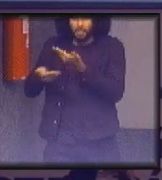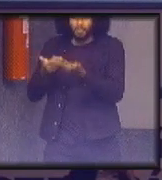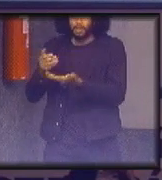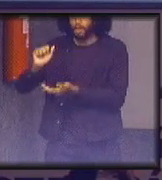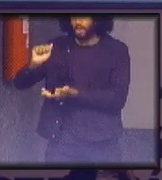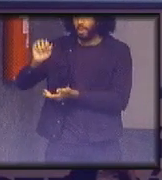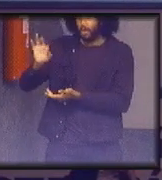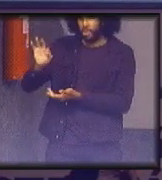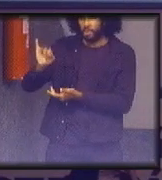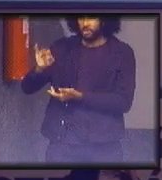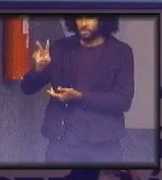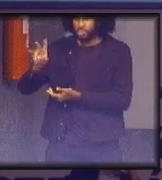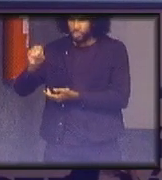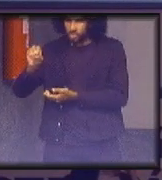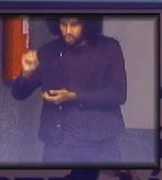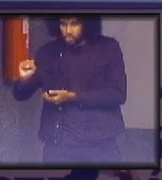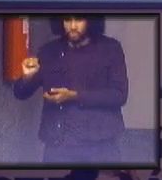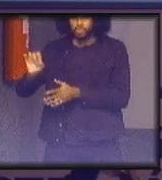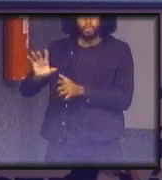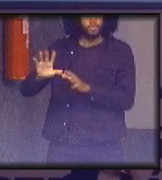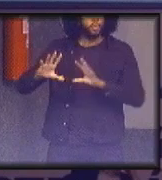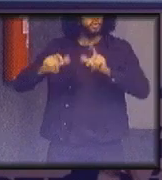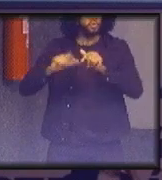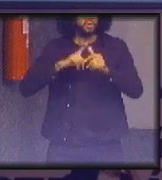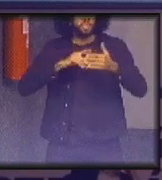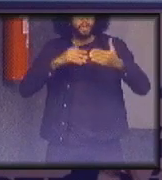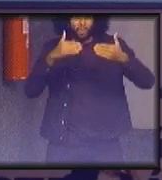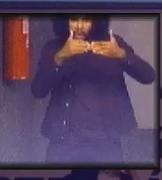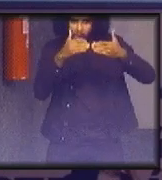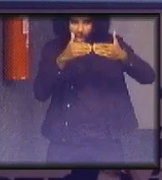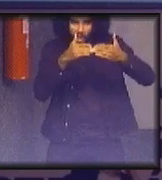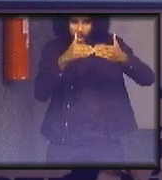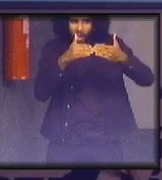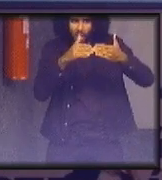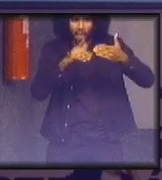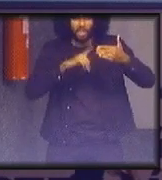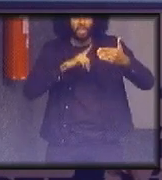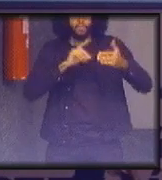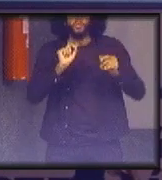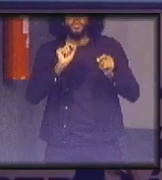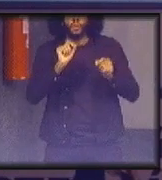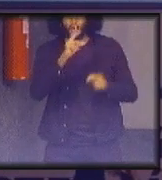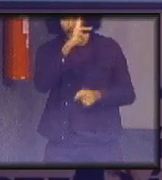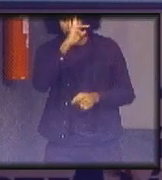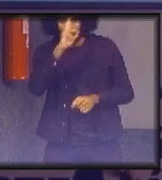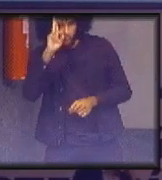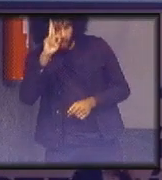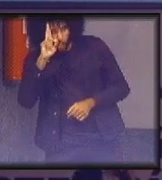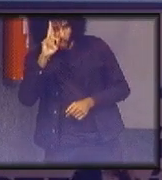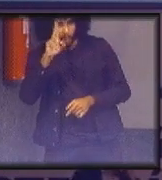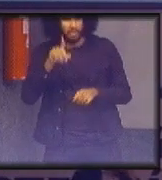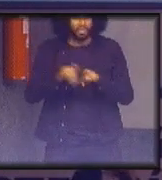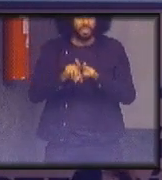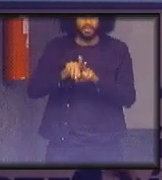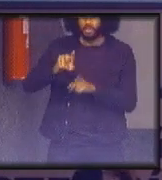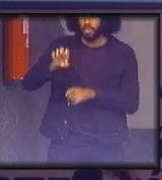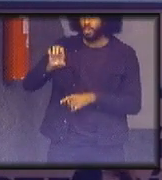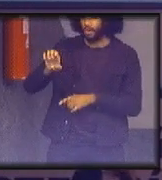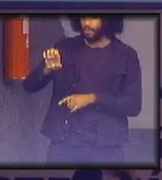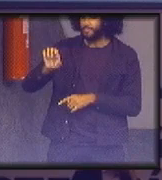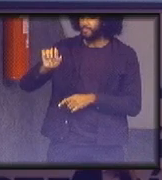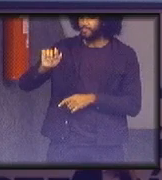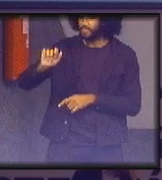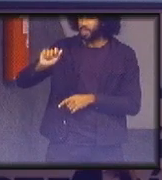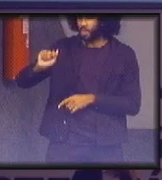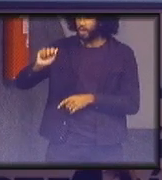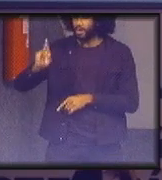quando tudo isso se alinhou surgiu o que Uber Airin AirBnB e tantas outras que